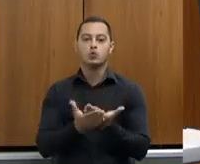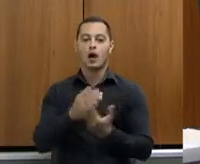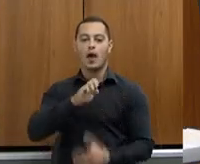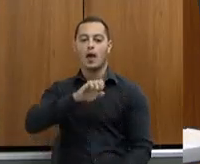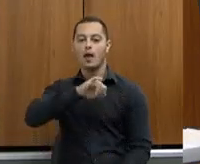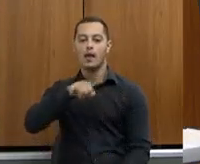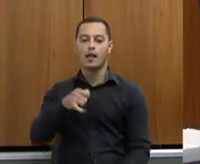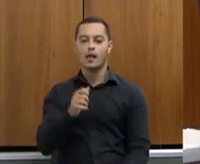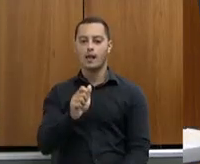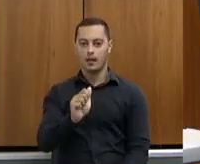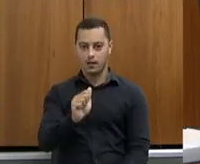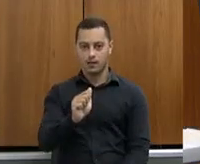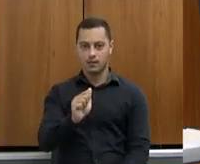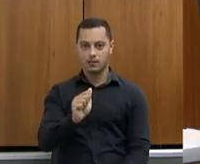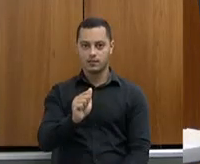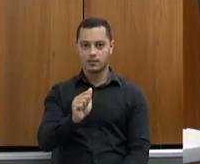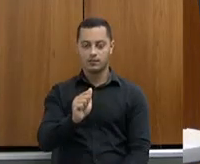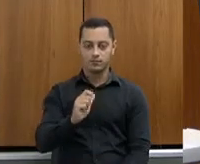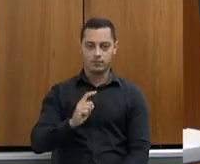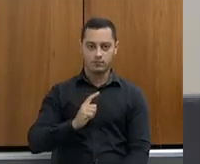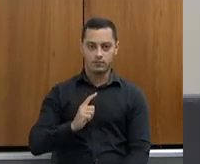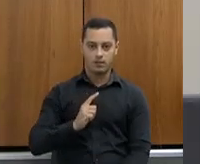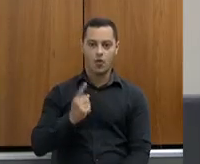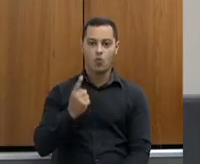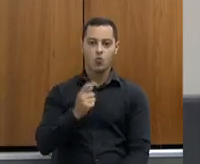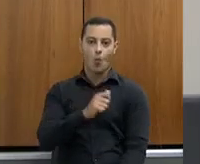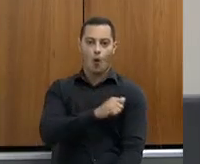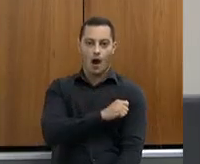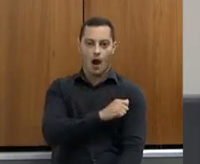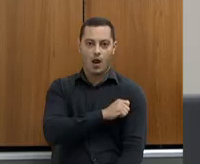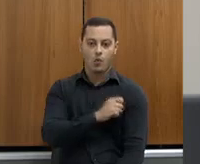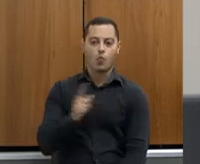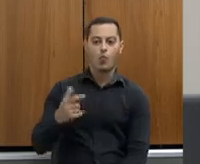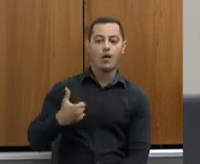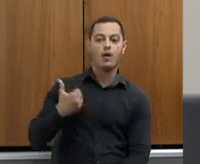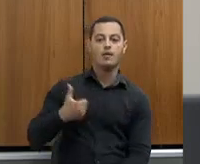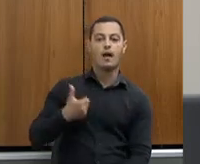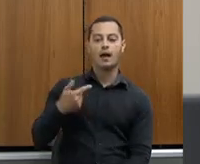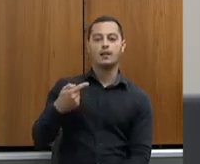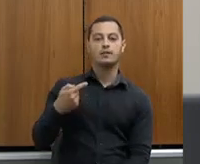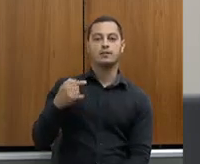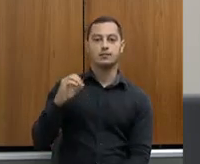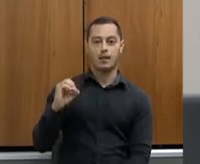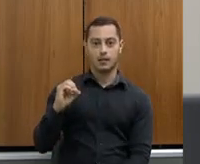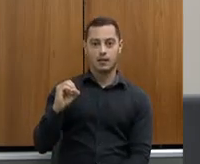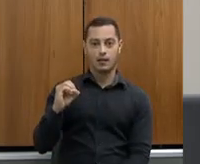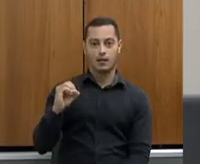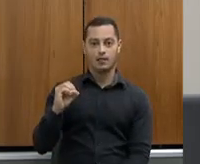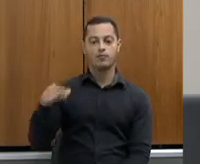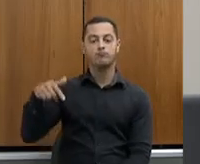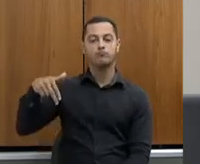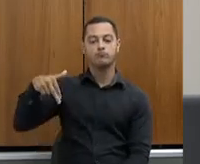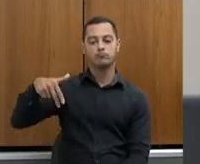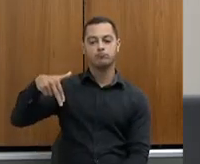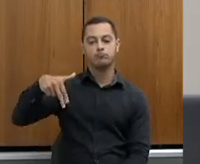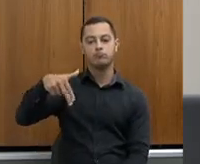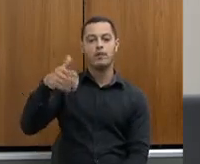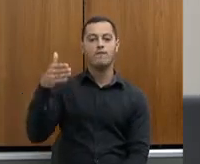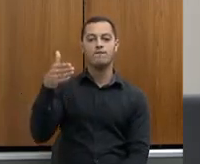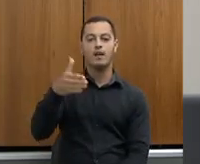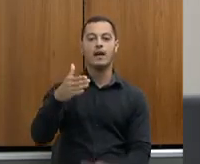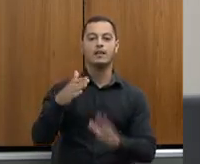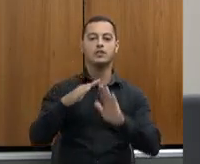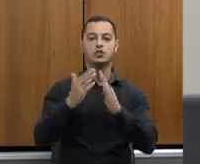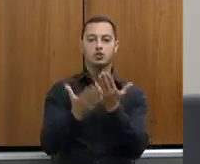de jovens e adultos, deputada Beatriz, um aluno mais velho da cidade, que tem 70 anos, estava indo na escola dar uma